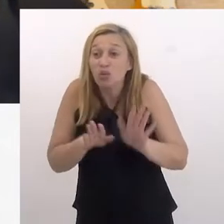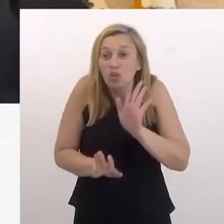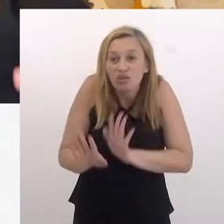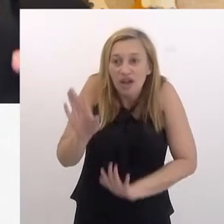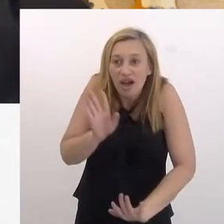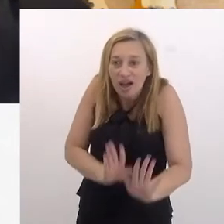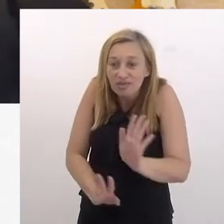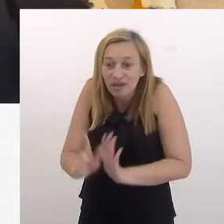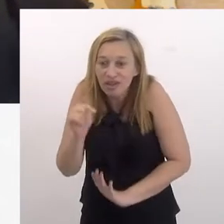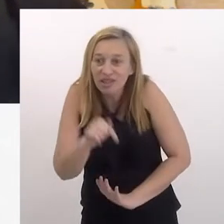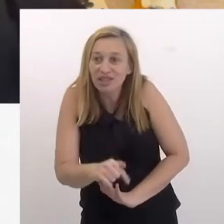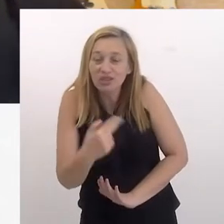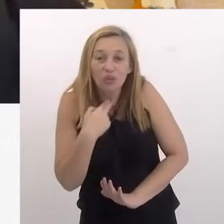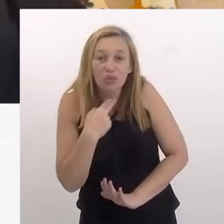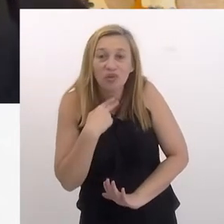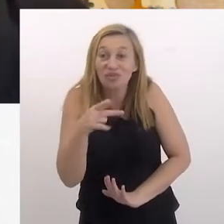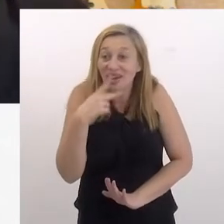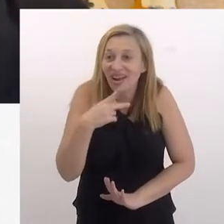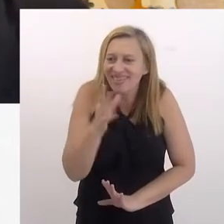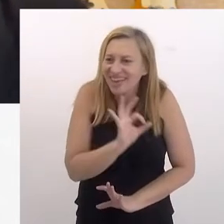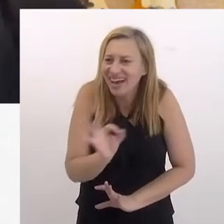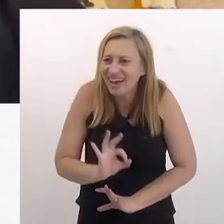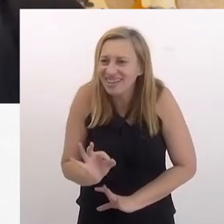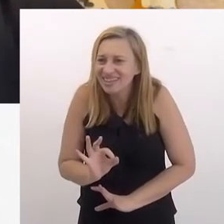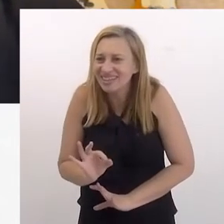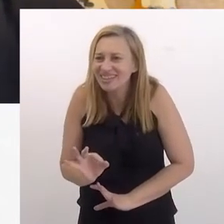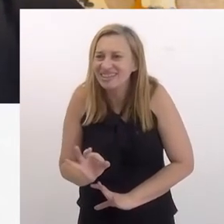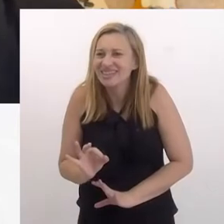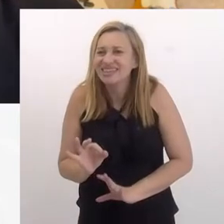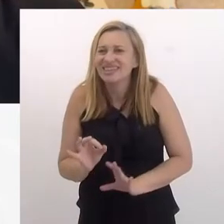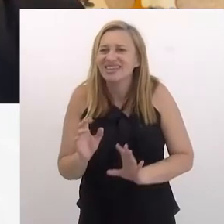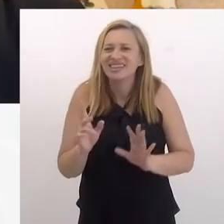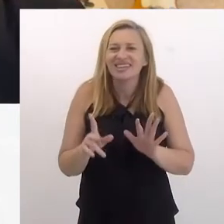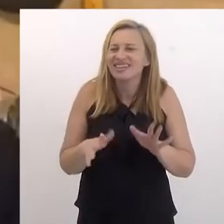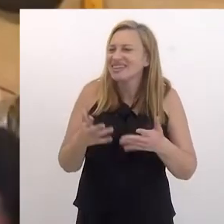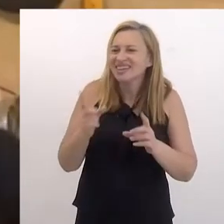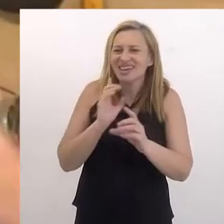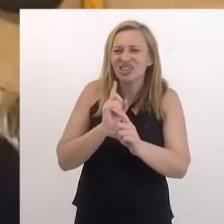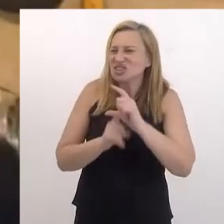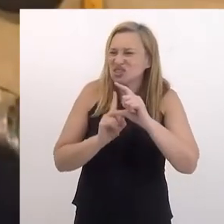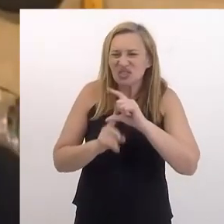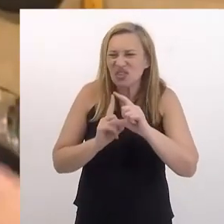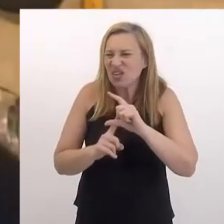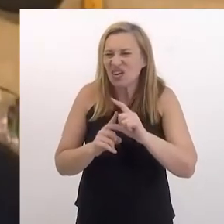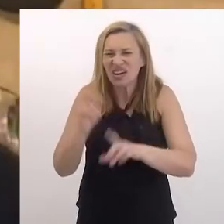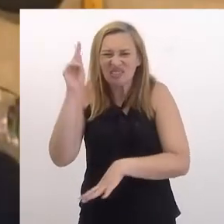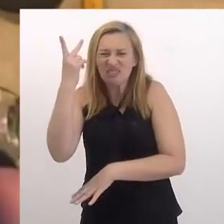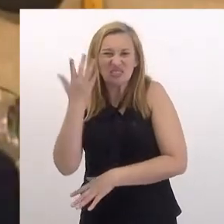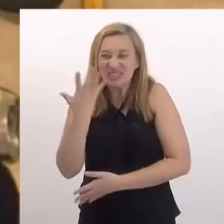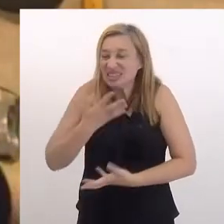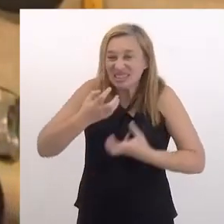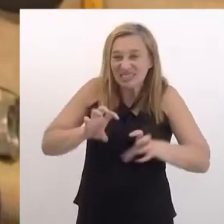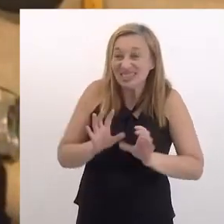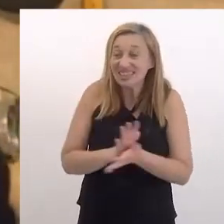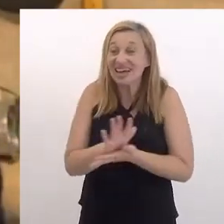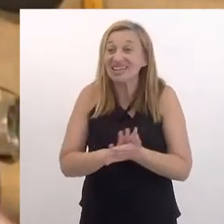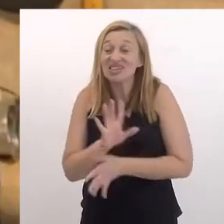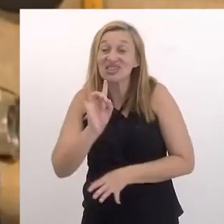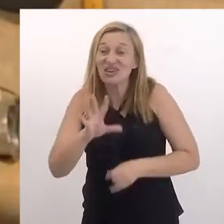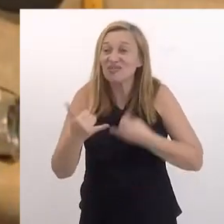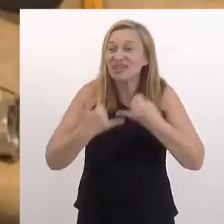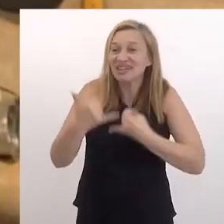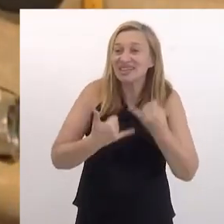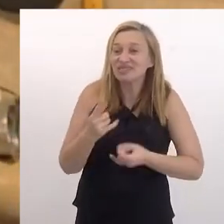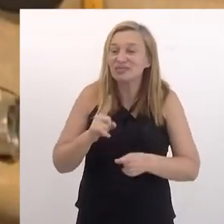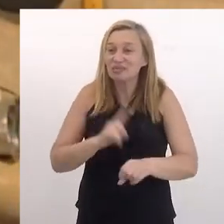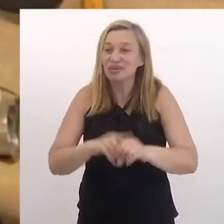A gente tem que ficar com muito cuidado aqui, a gente não pode falar nada. E ninguém queria saber muito das histórias, mesmo comunistas, de nada. A gente só ficou